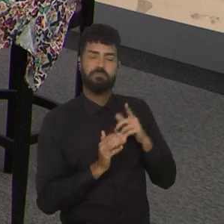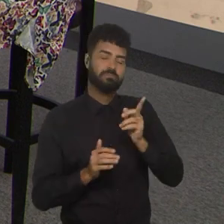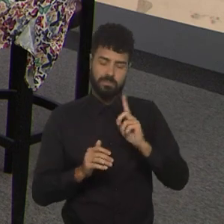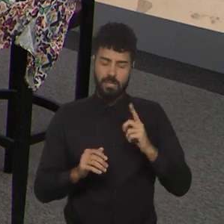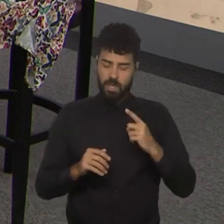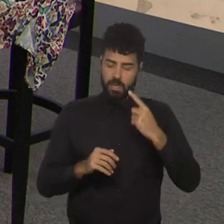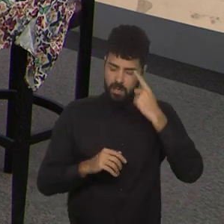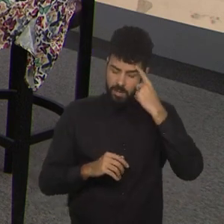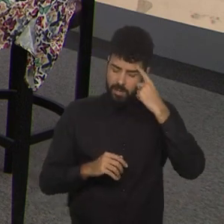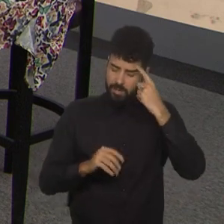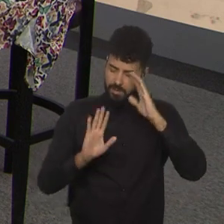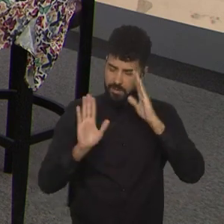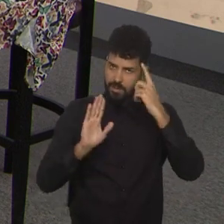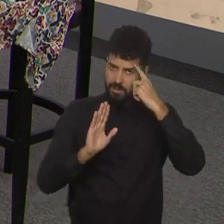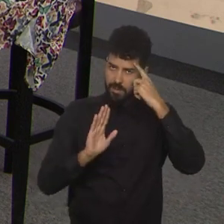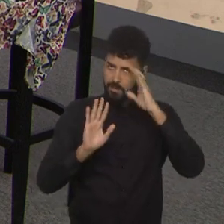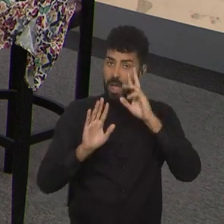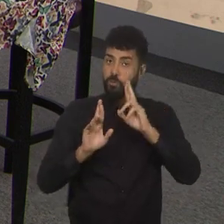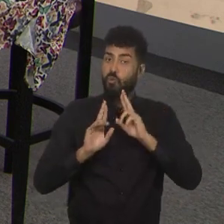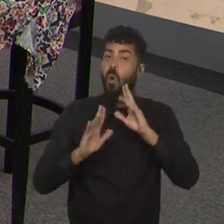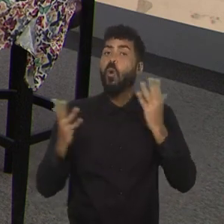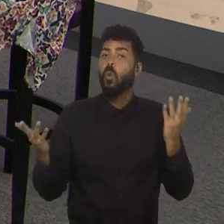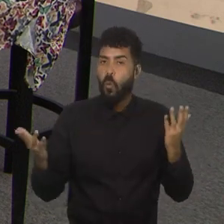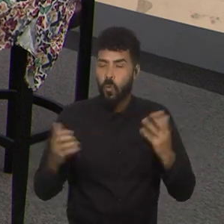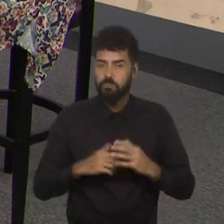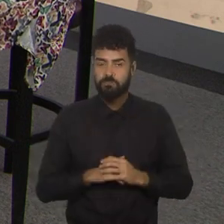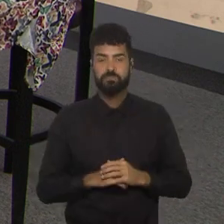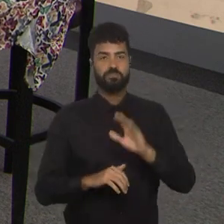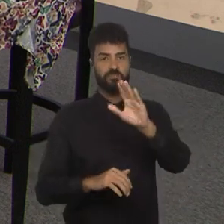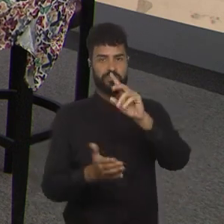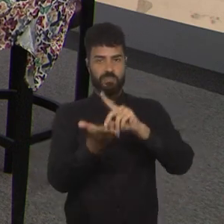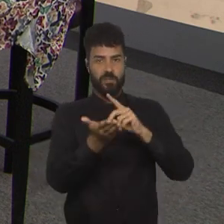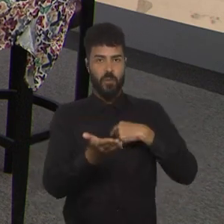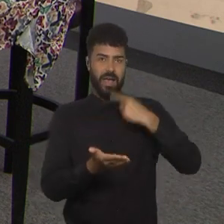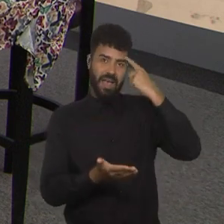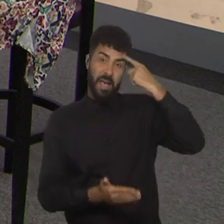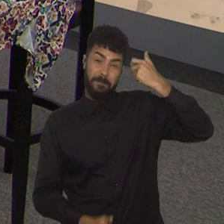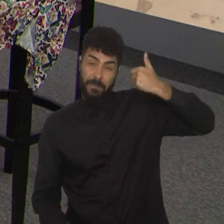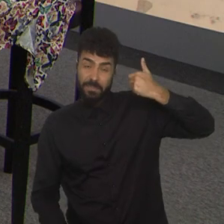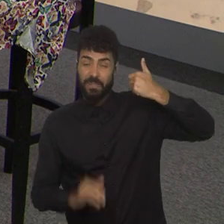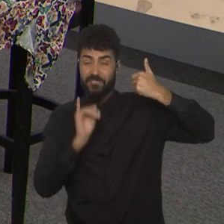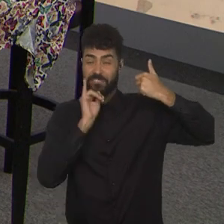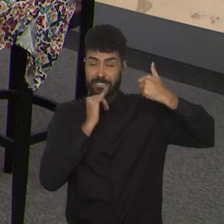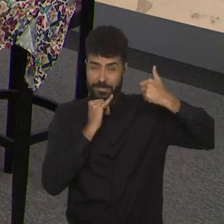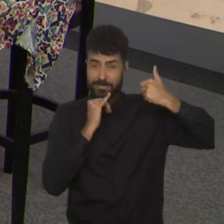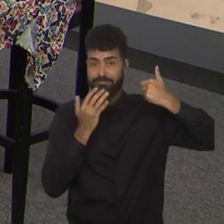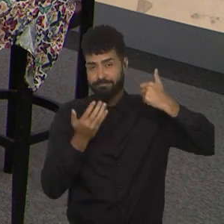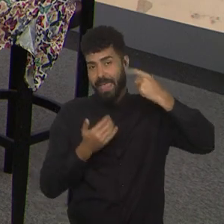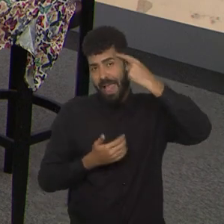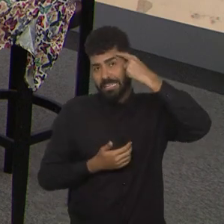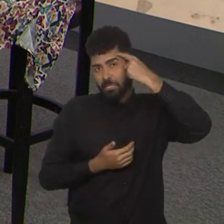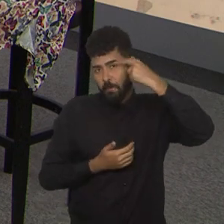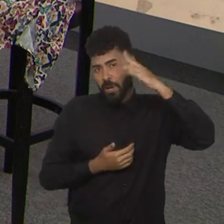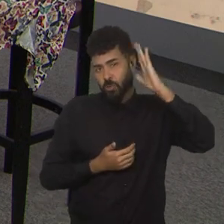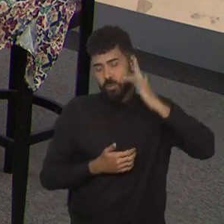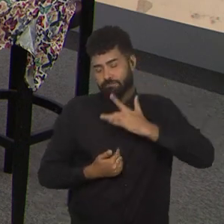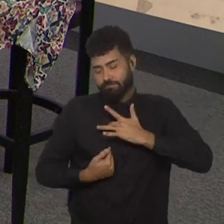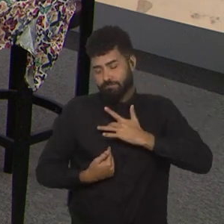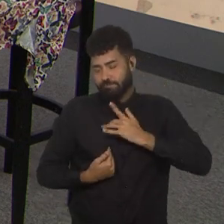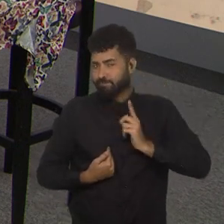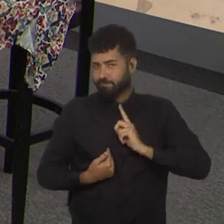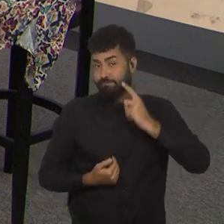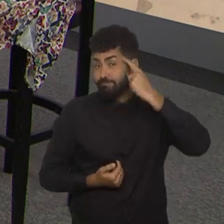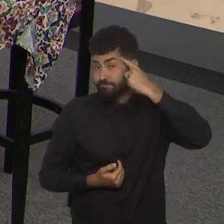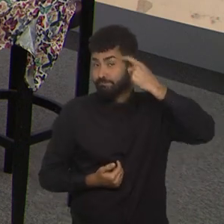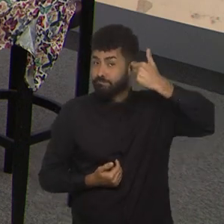questões, eu acho, com a razão, eu acho que a primeira posição, infelizmente, a razão, falo um pouco mais alto nessas horas,